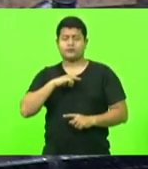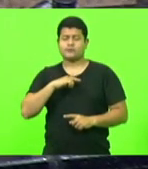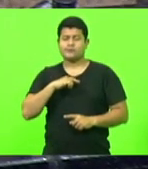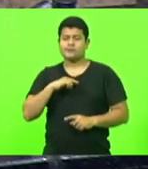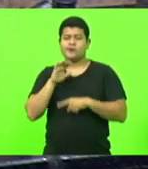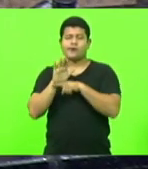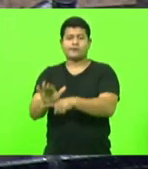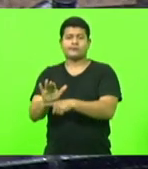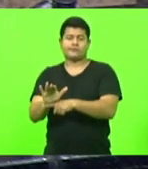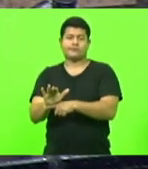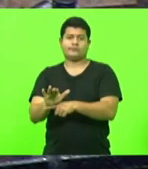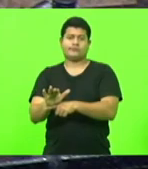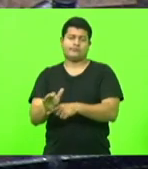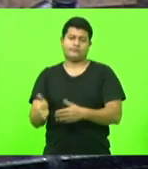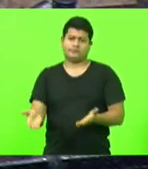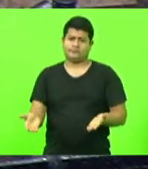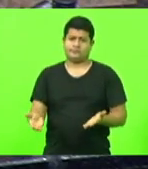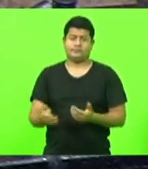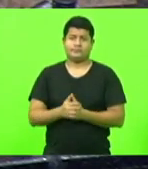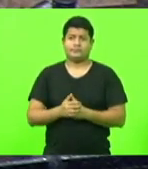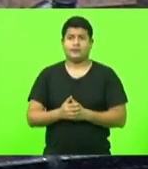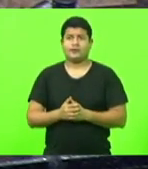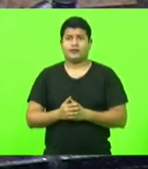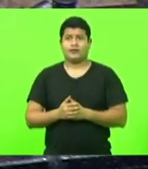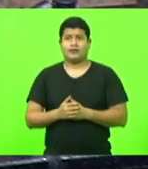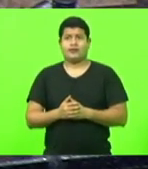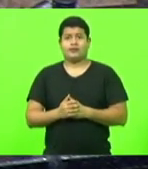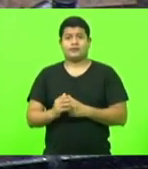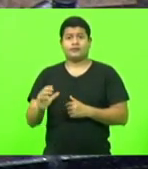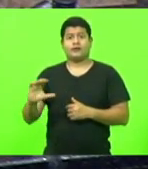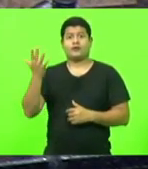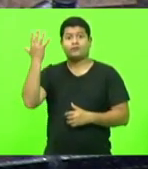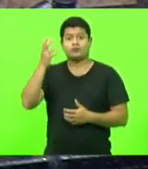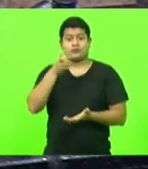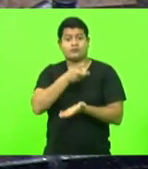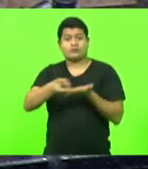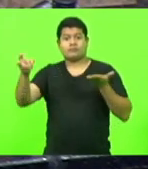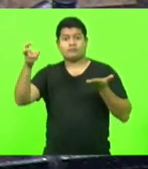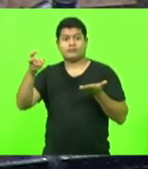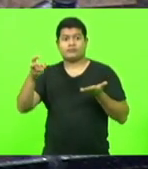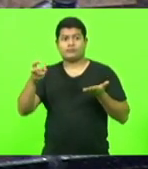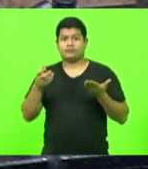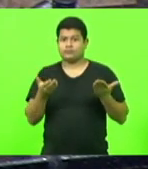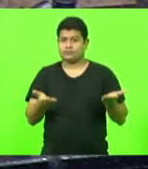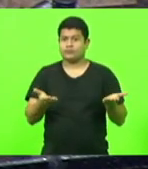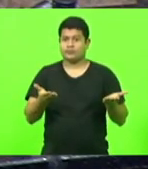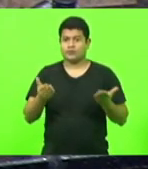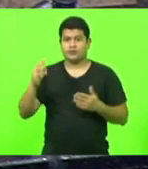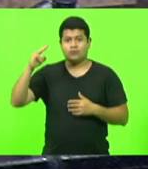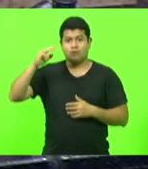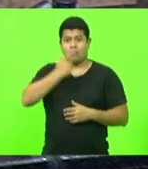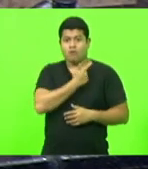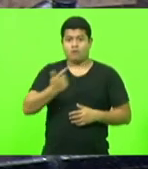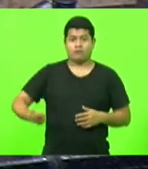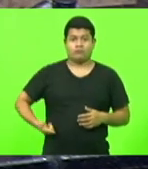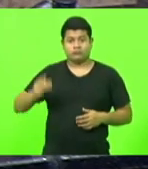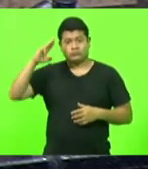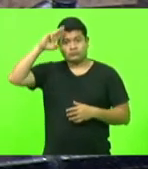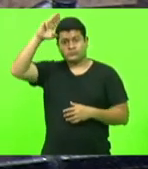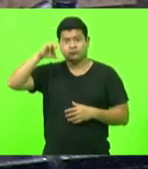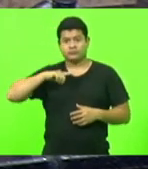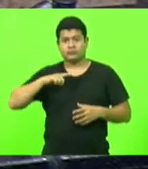Isso é nítido, quando o que aconteceu no impeachment do Moisés. Nós tínhamos aqui grandes